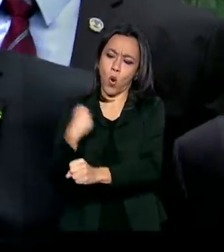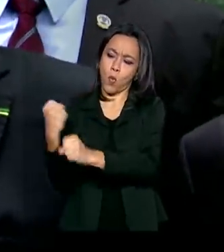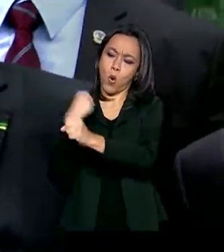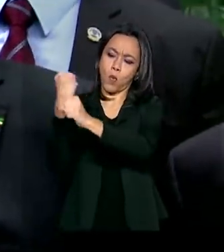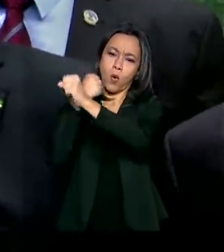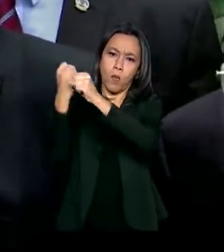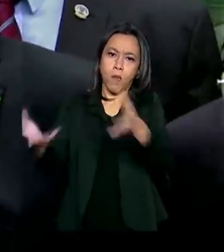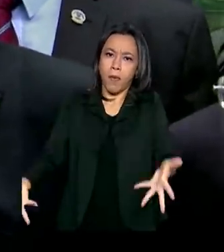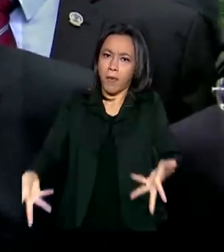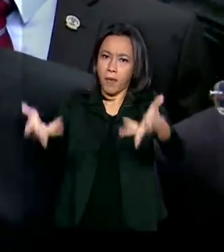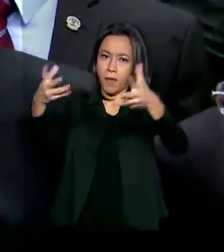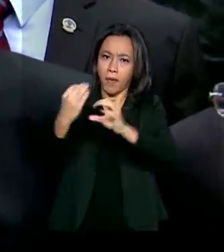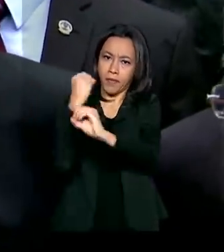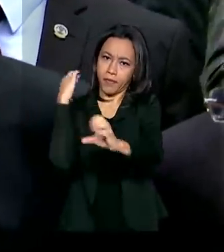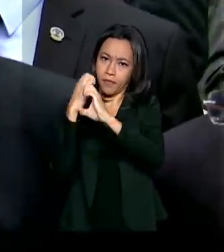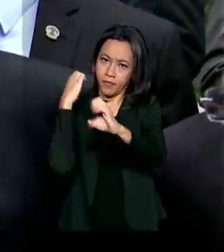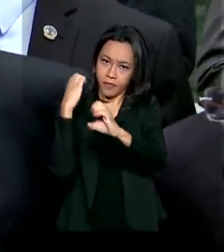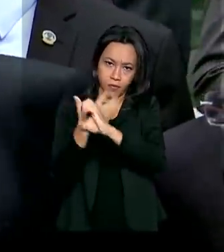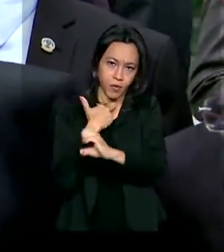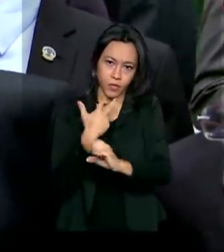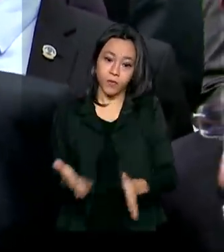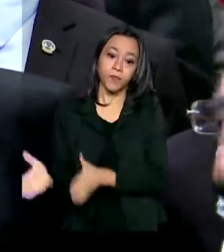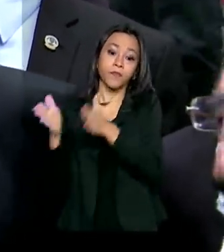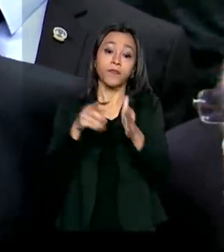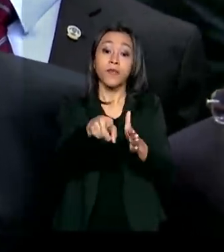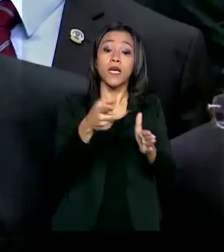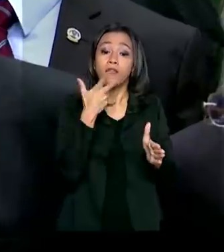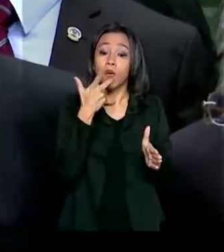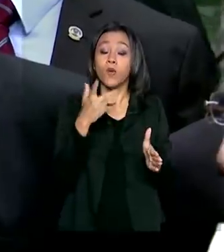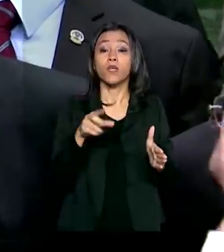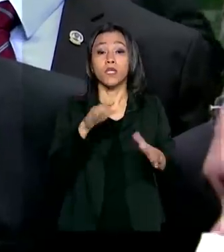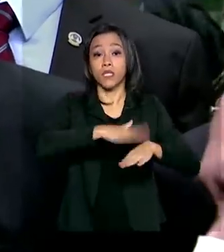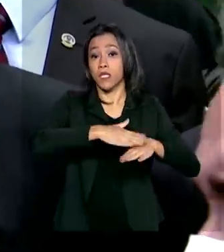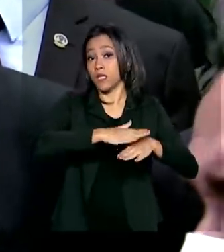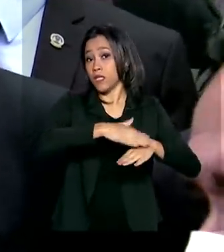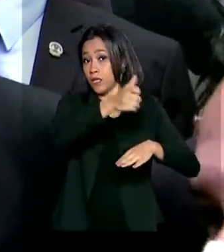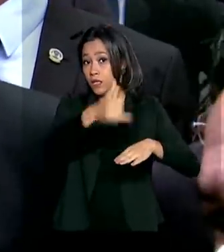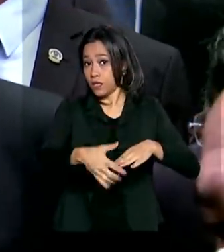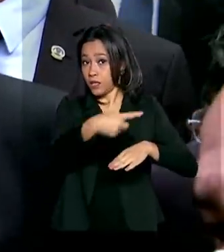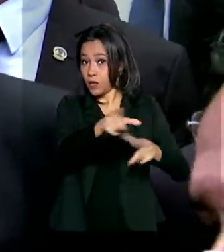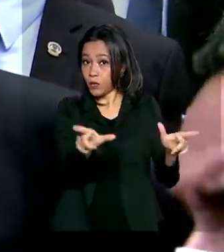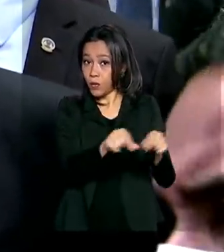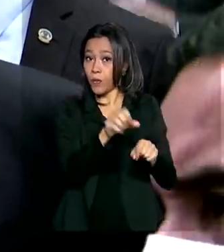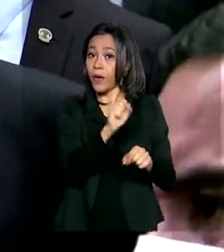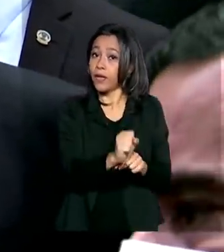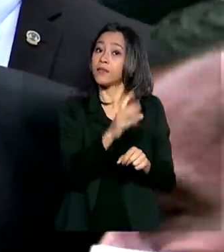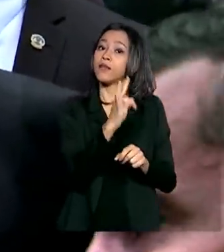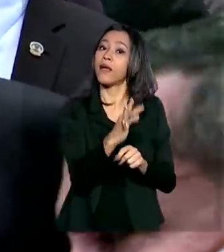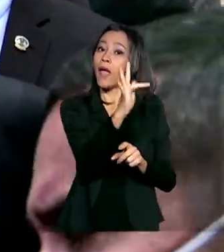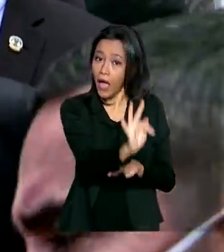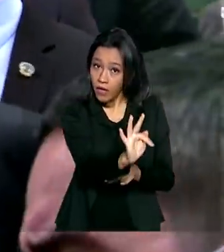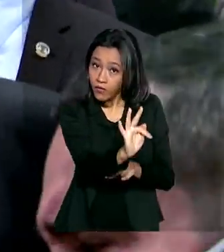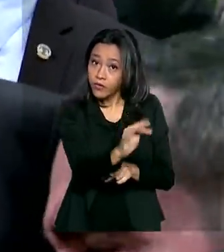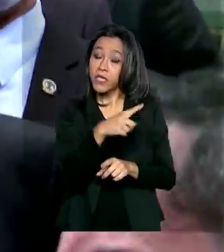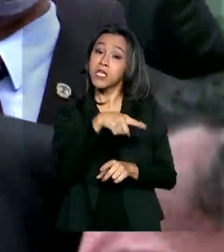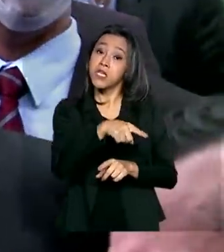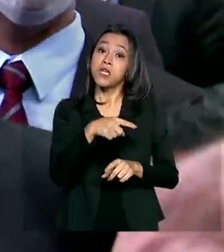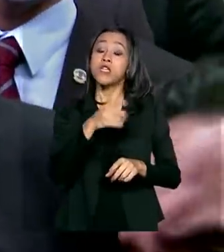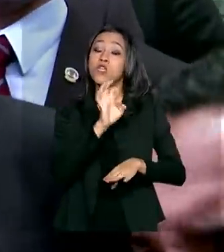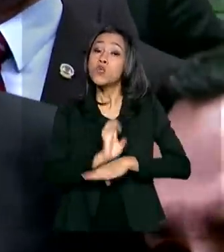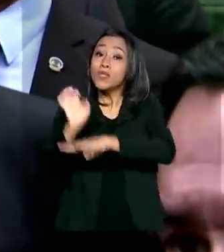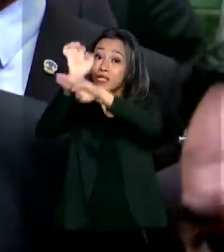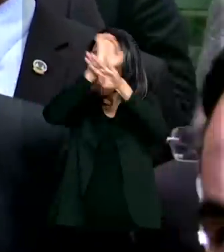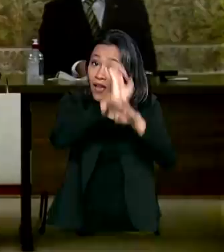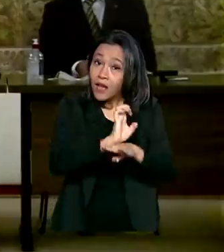decreto ficou decidido que, segundo o Supremo Tribunal Federal, que os estados e municípios diriam se poderiam ou